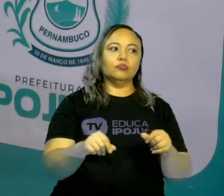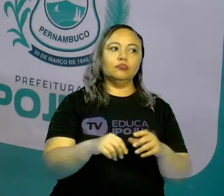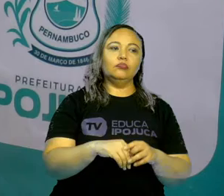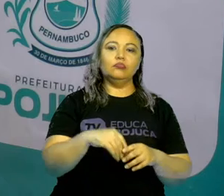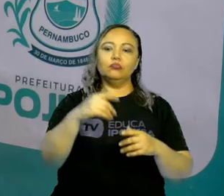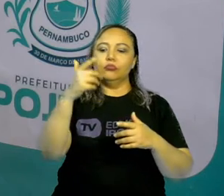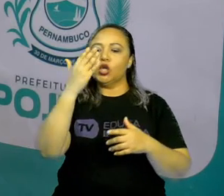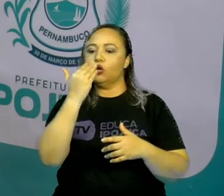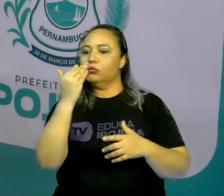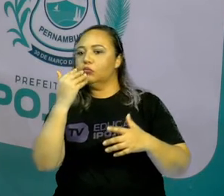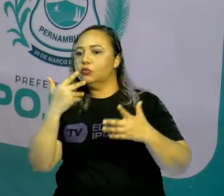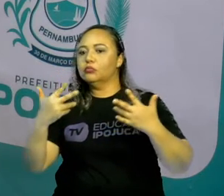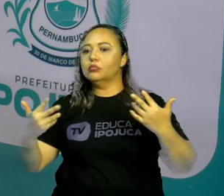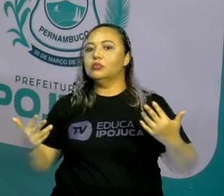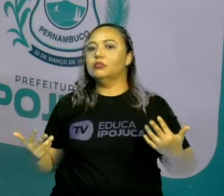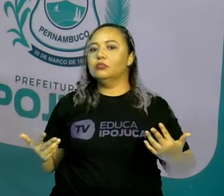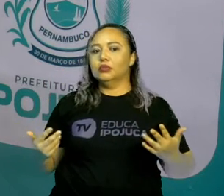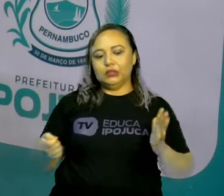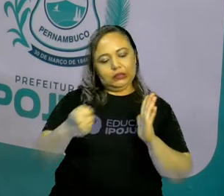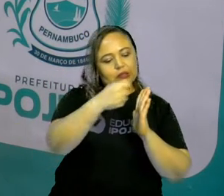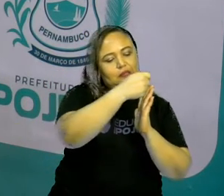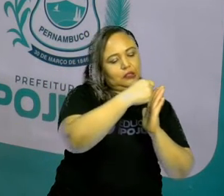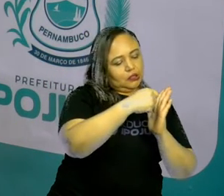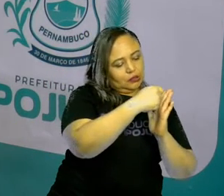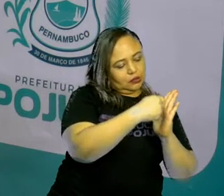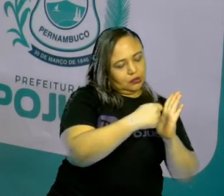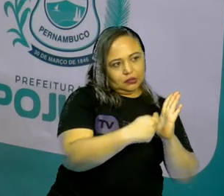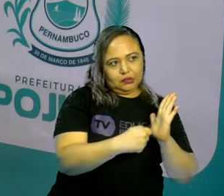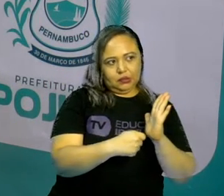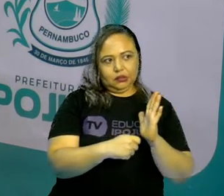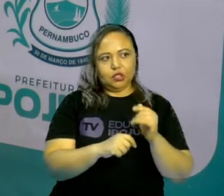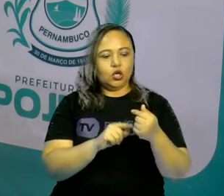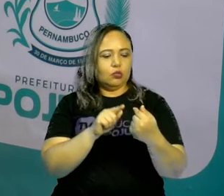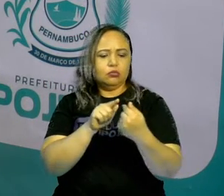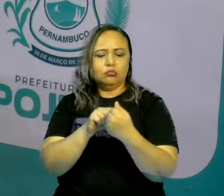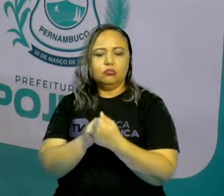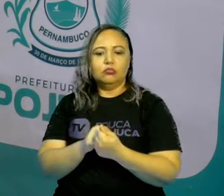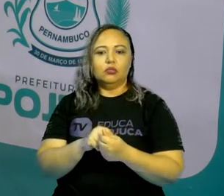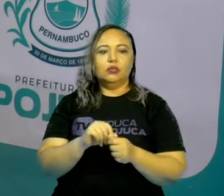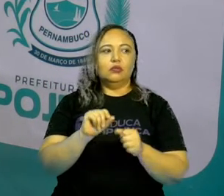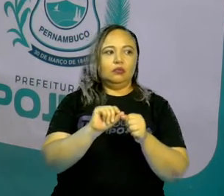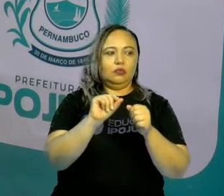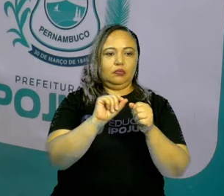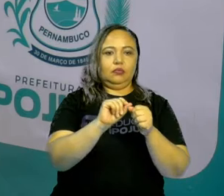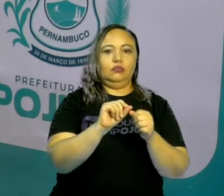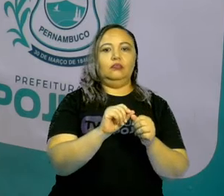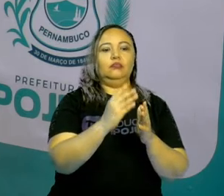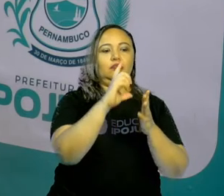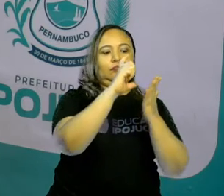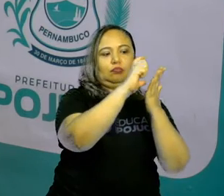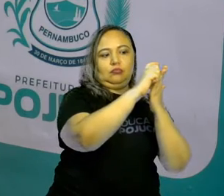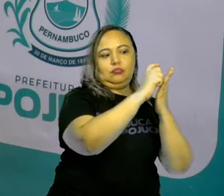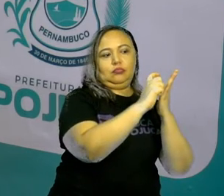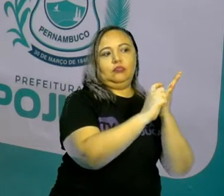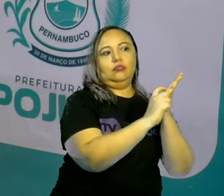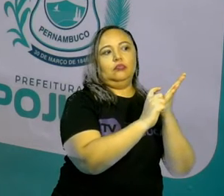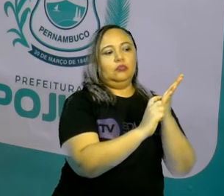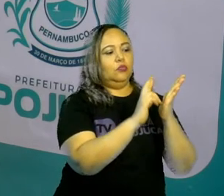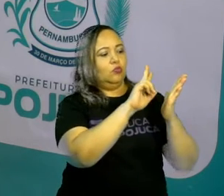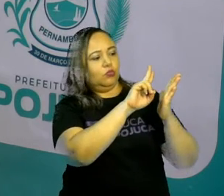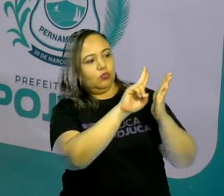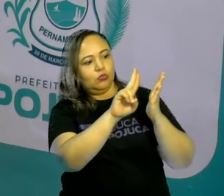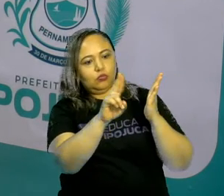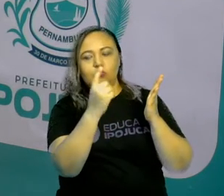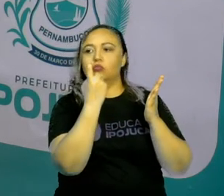alimento, tem outros que não comem. Então, vocês têm que ver também como é que ele se reproduz. Faça uma fichinha. Coloca o